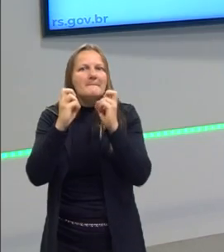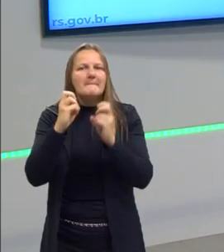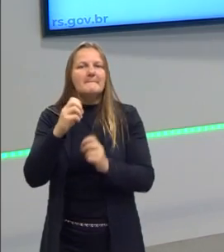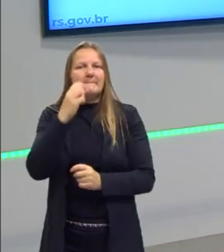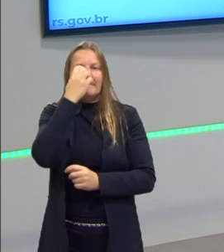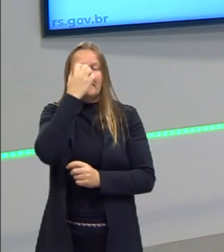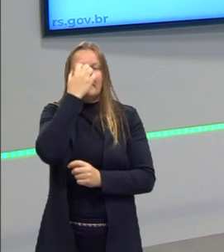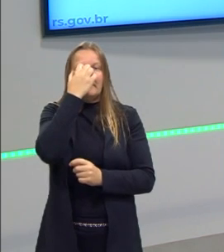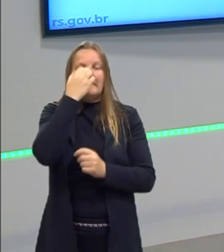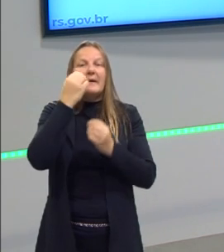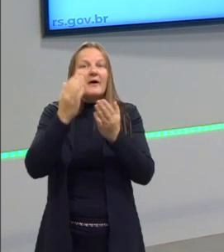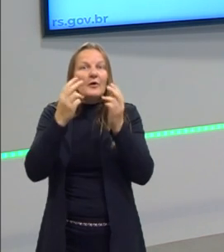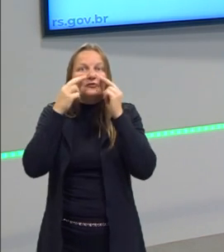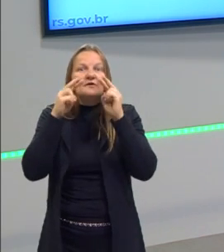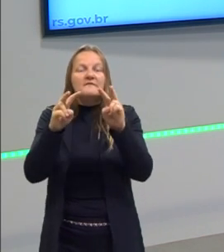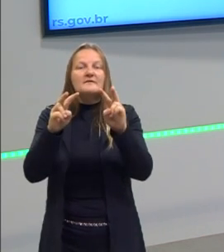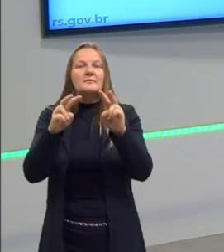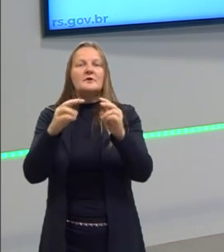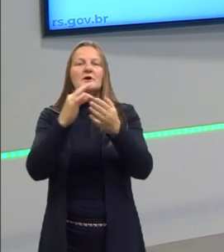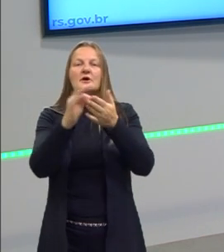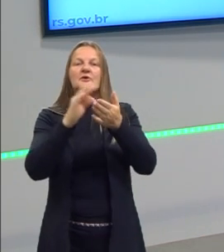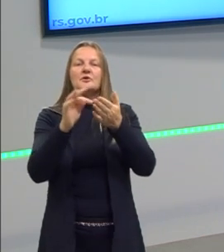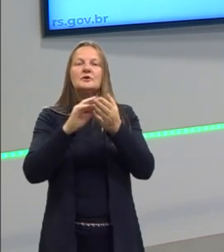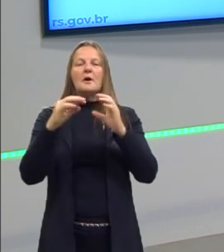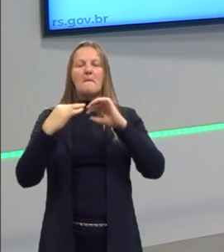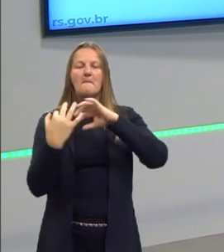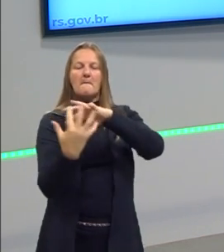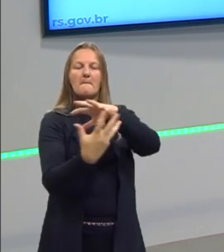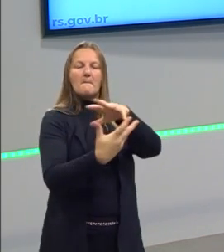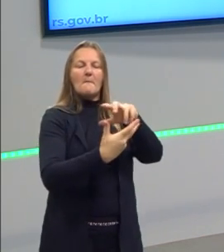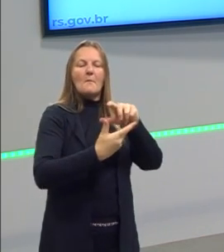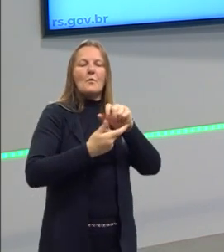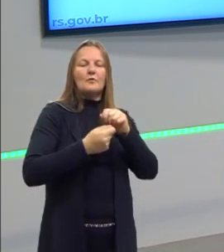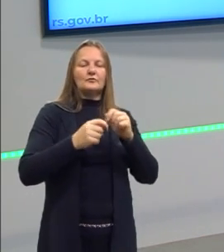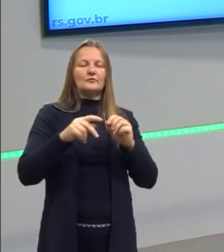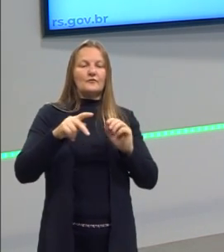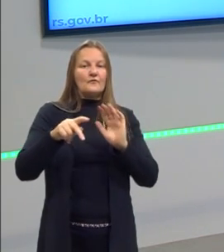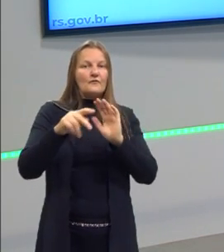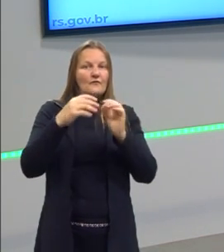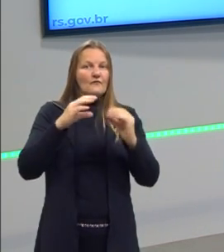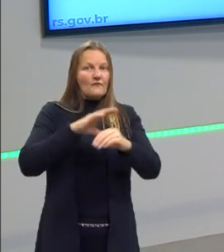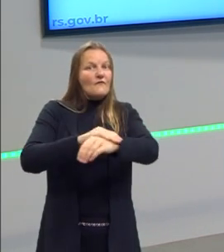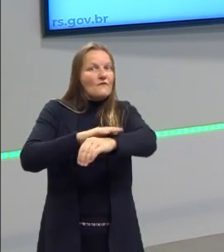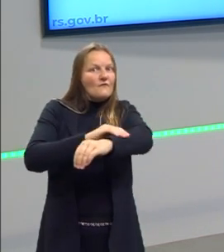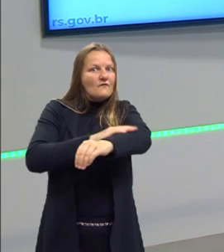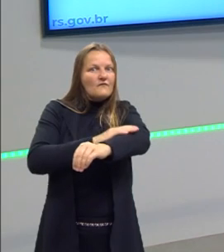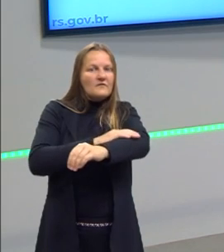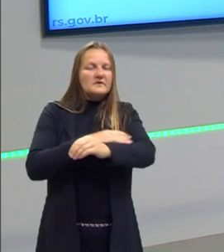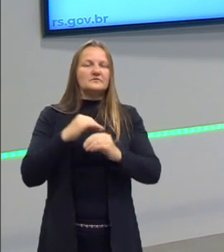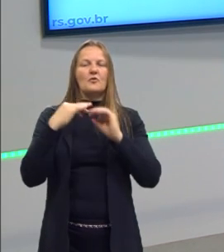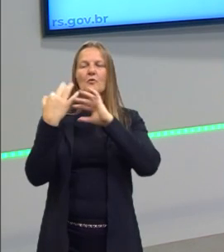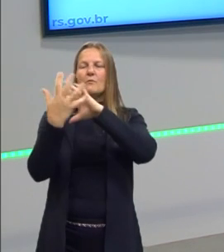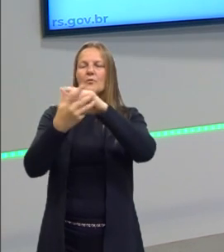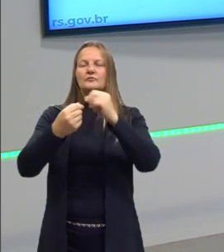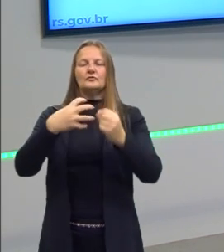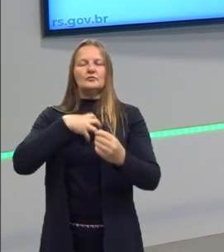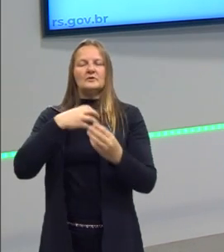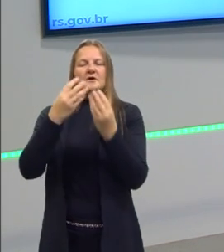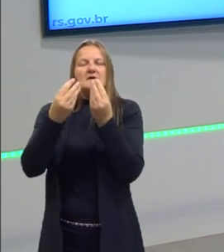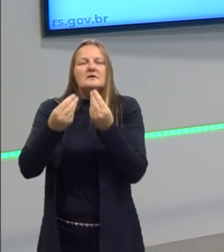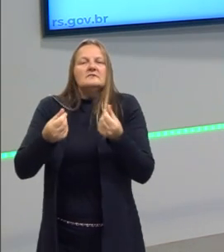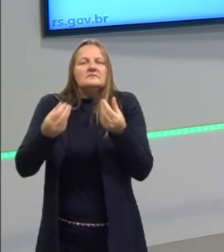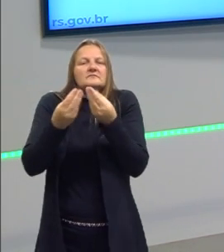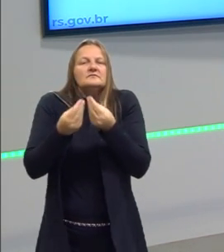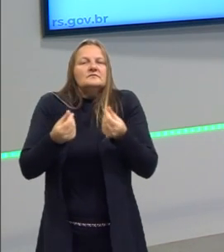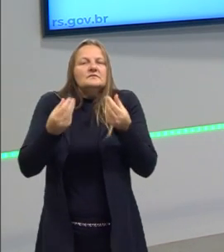cria, nós também já vimos, essa teoria dos dois mundos, o mundo físico, o mundo sensível. Então, para ele, a essência